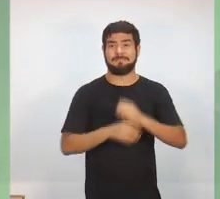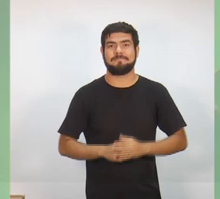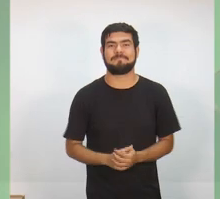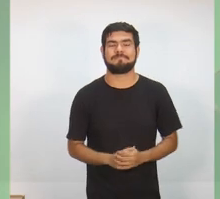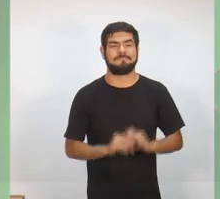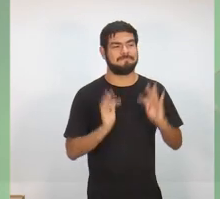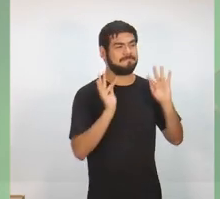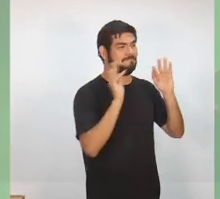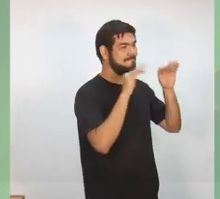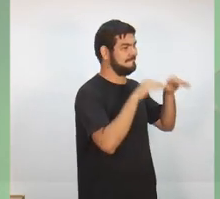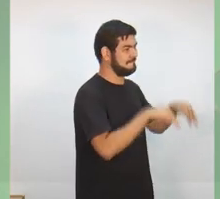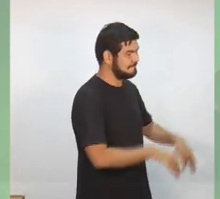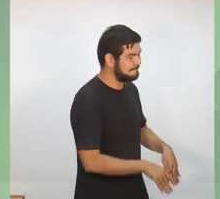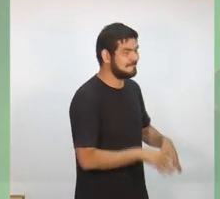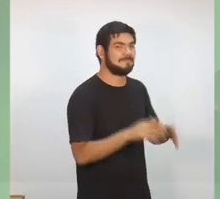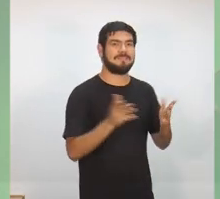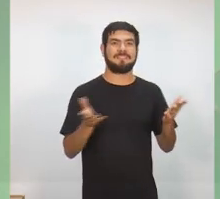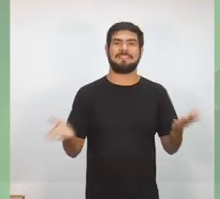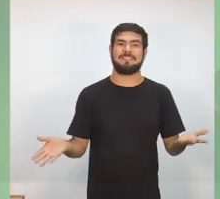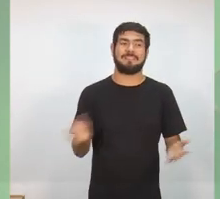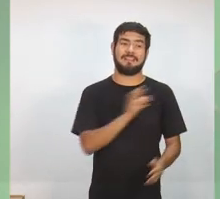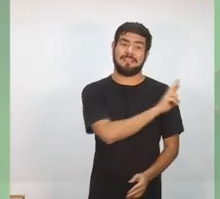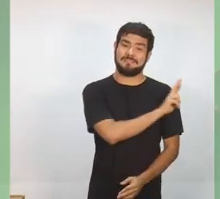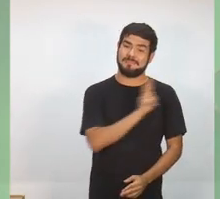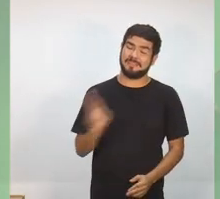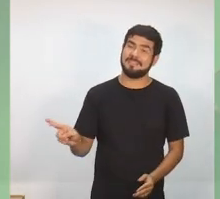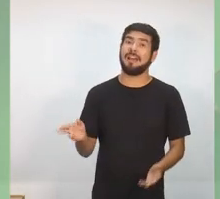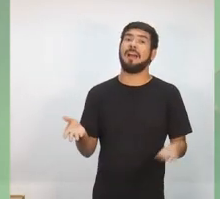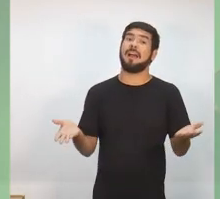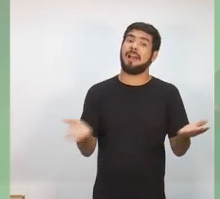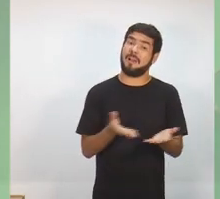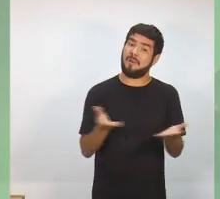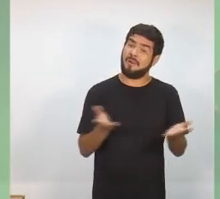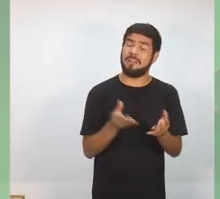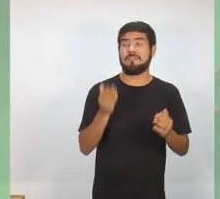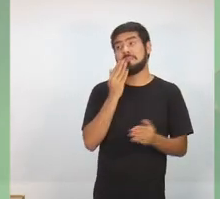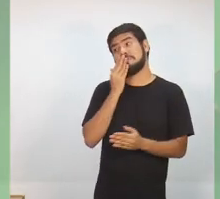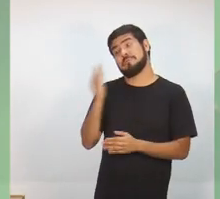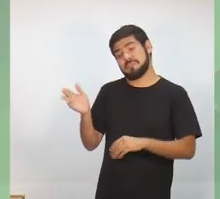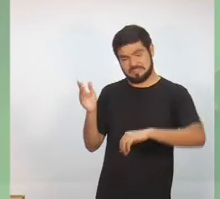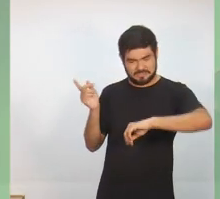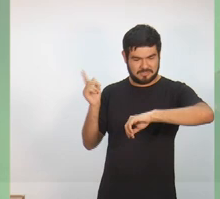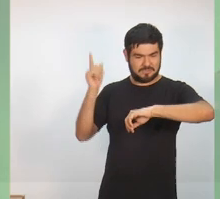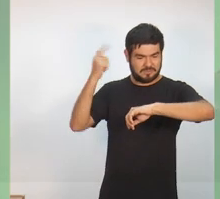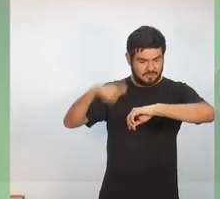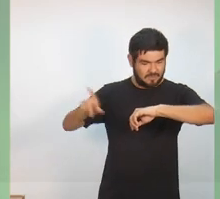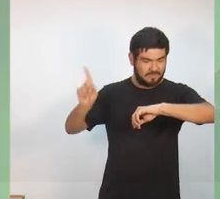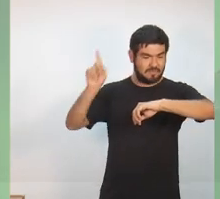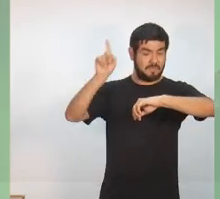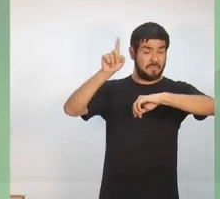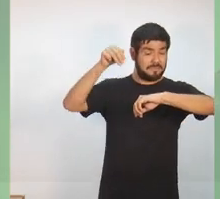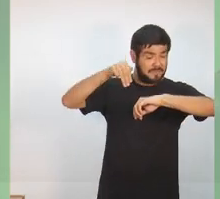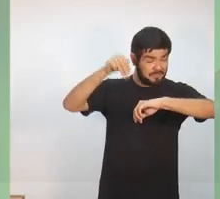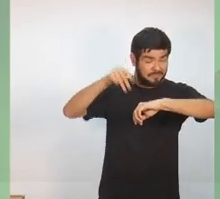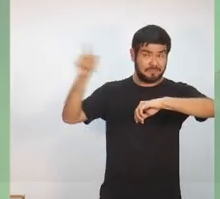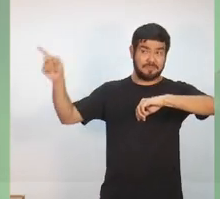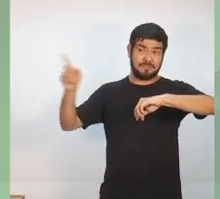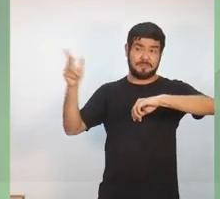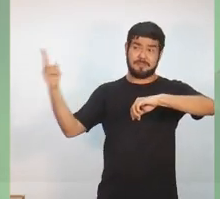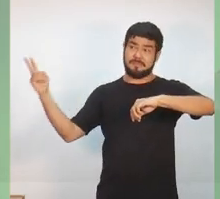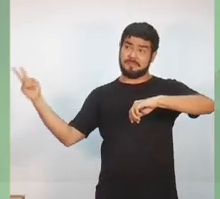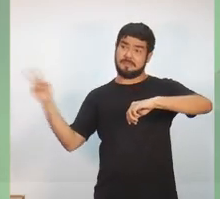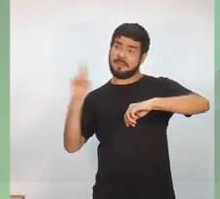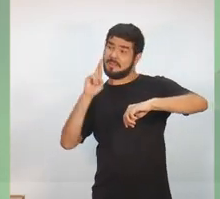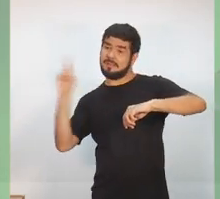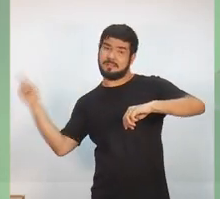Fim do tempo de três minutos para a resposta do candidato Davi Almeida. Agora eu vou pedir para o cronômetro, de novo na tela, um minuto e trinta,